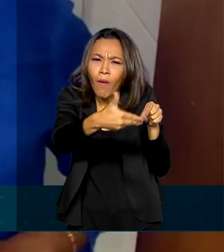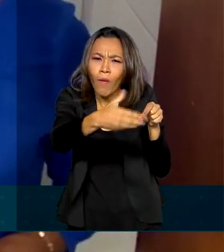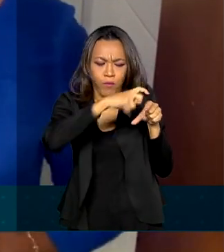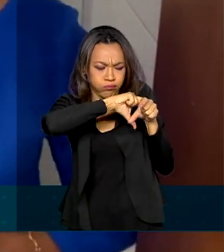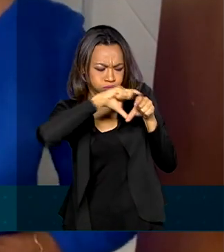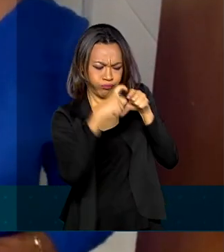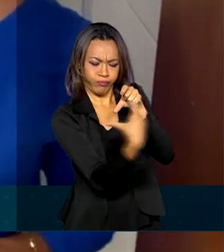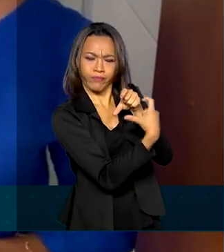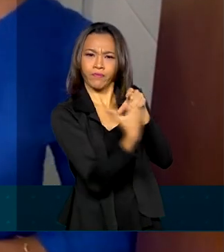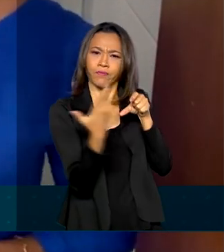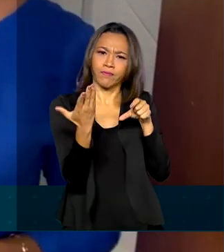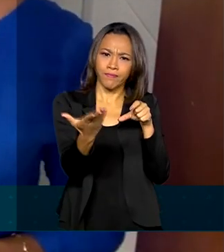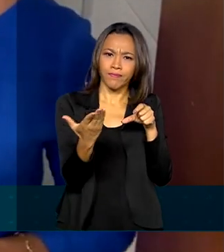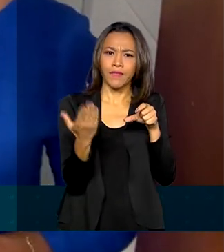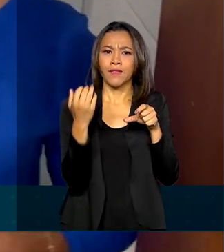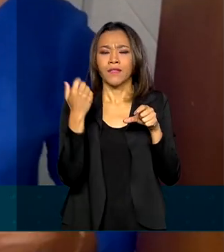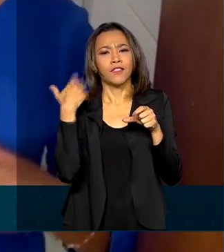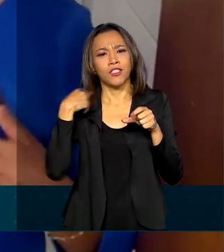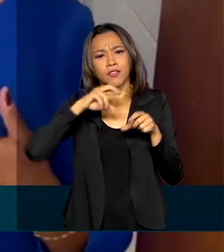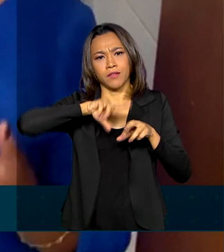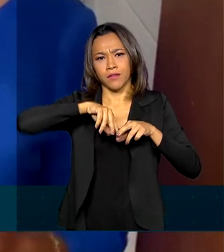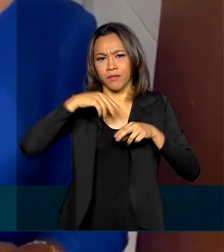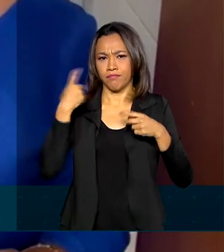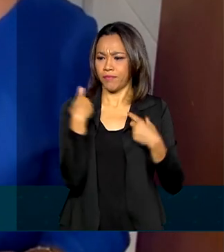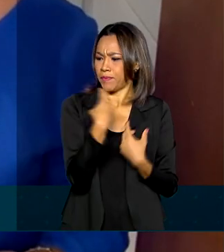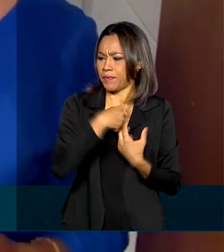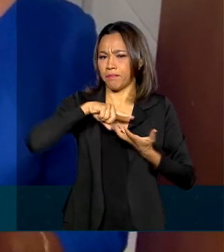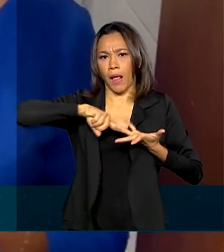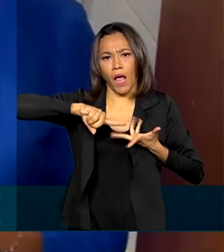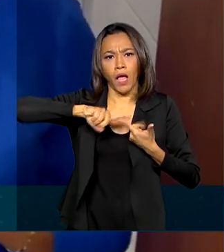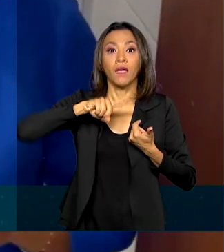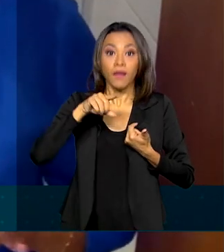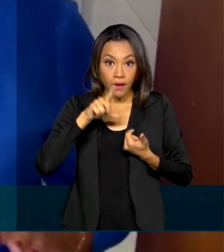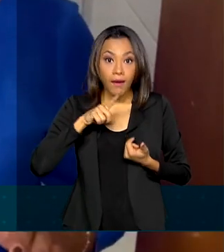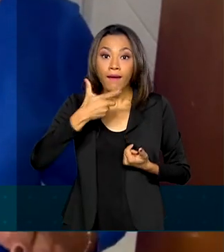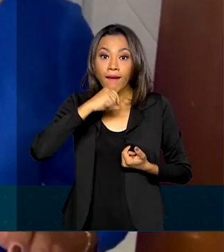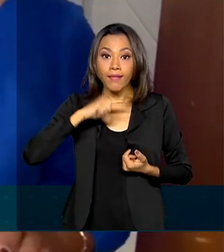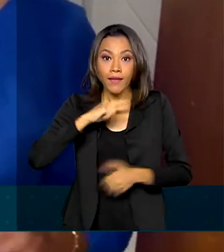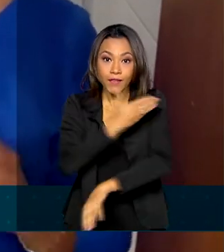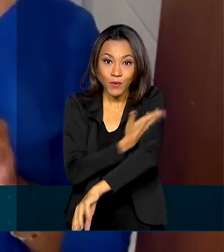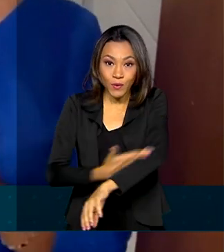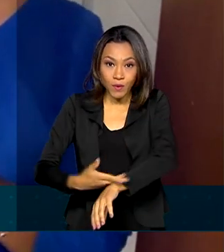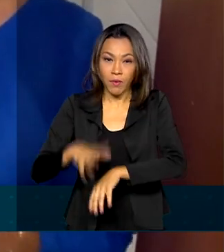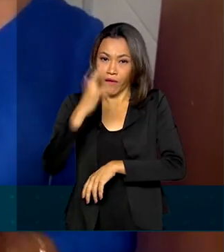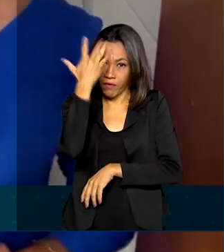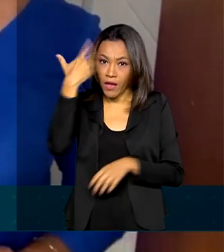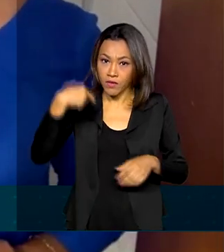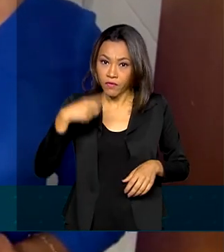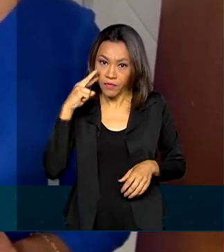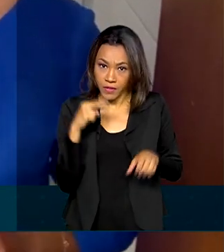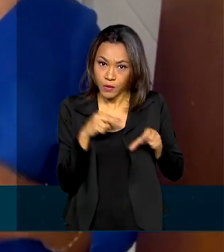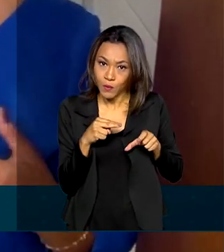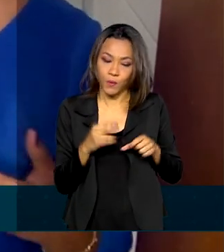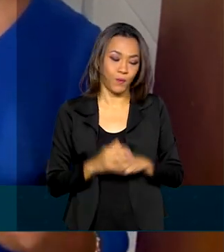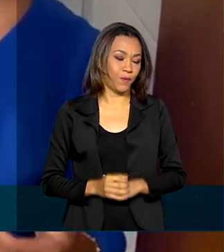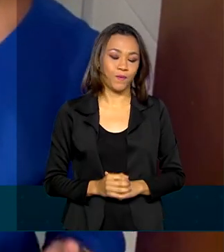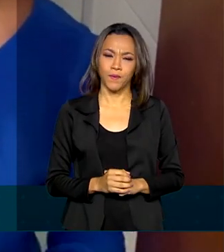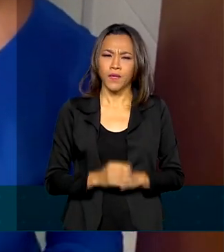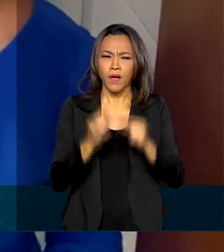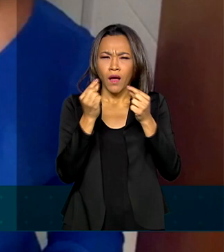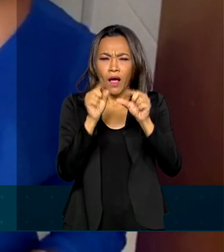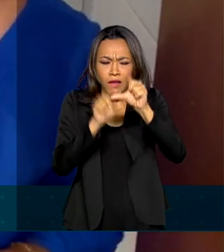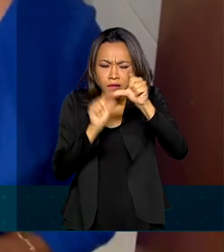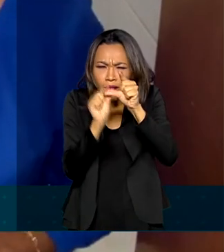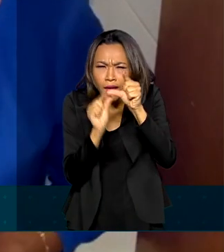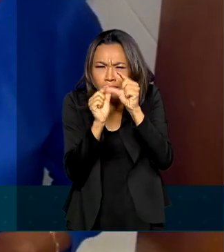rótulos dos produtos cosméticos. E para quem tem esse hábito, também não é uma tarefa nada fácil. As letras, na